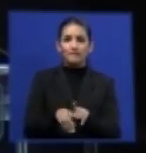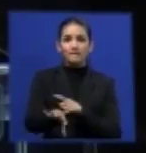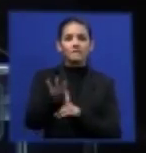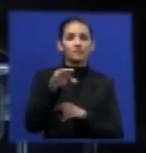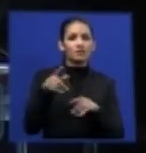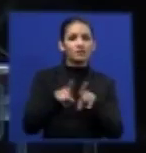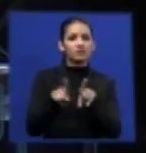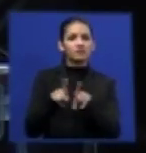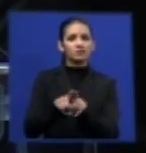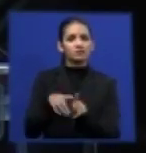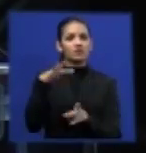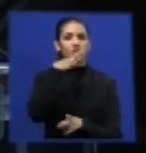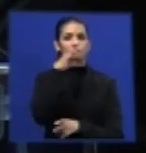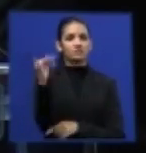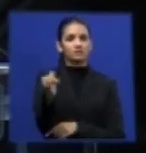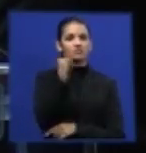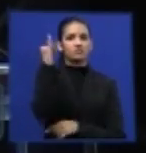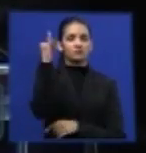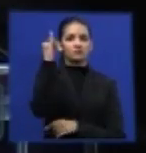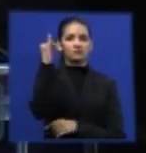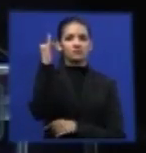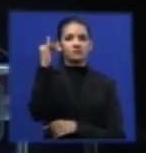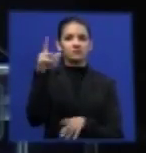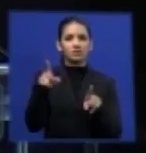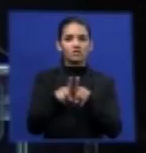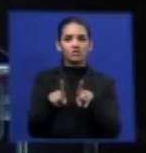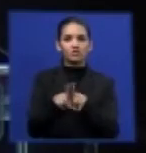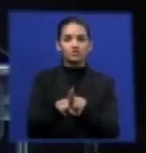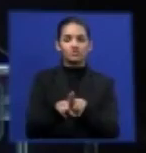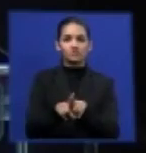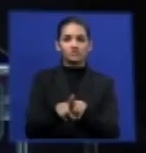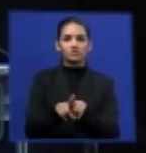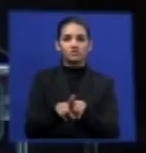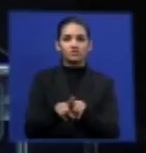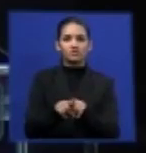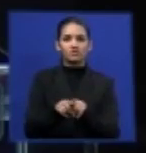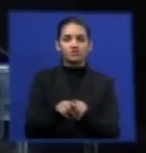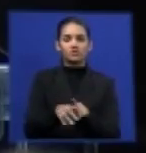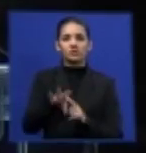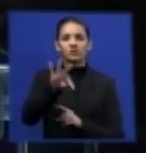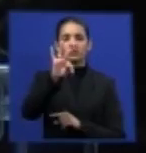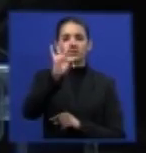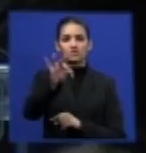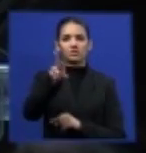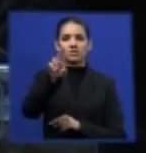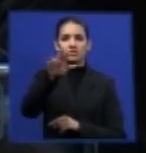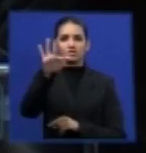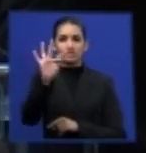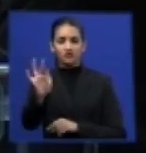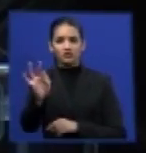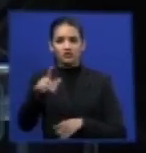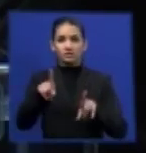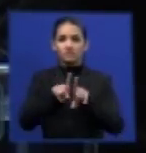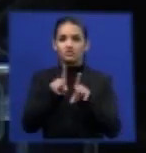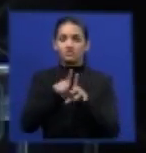inconstitucionais e, no Tribunal Regional Federal, propõe